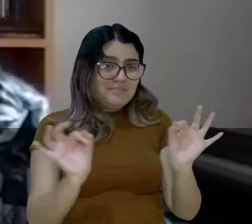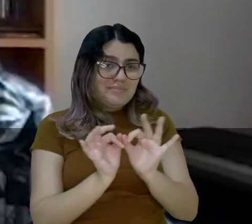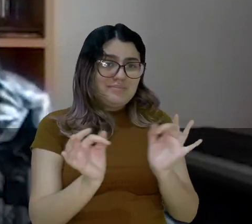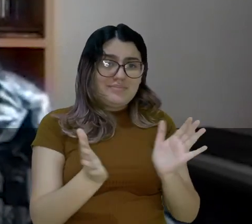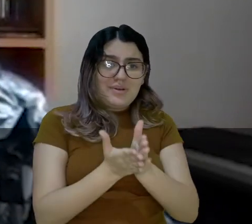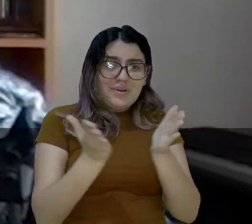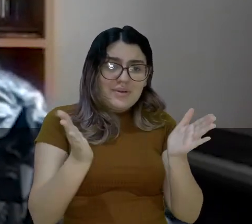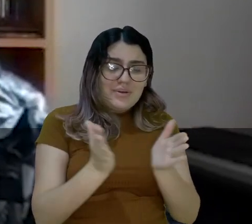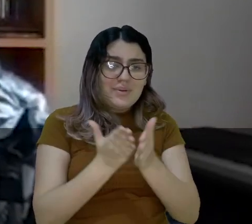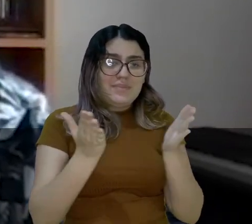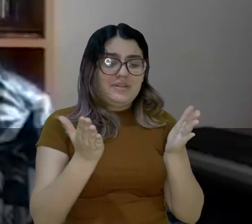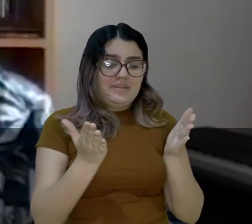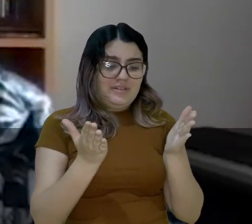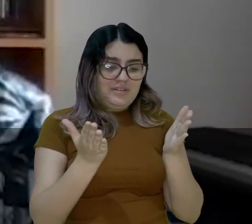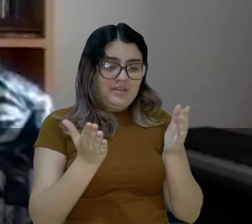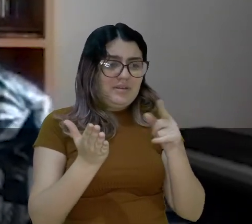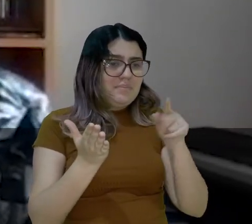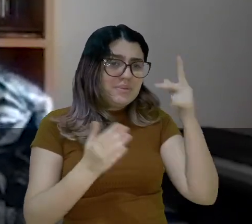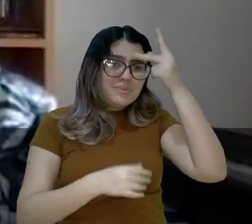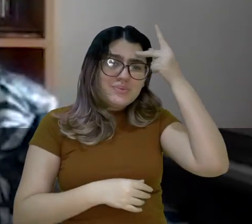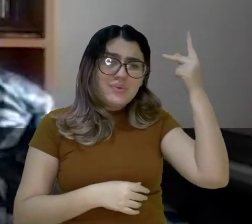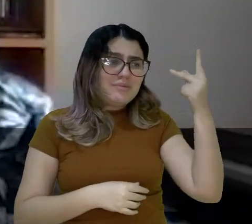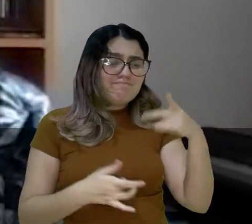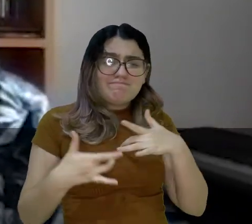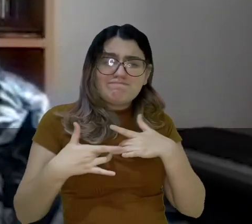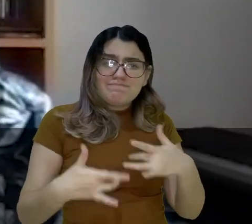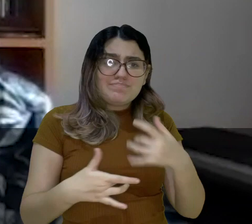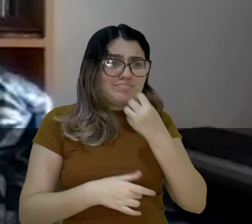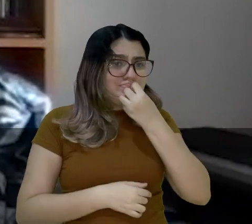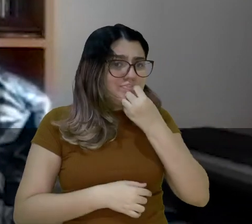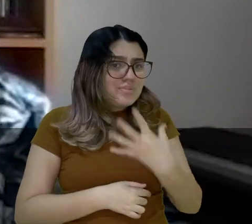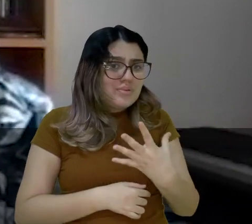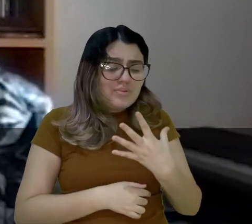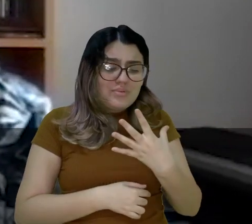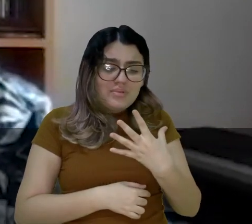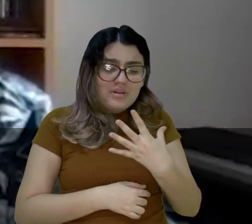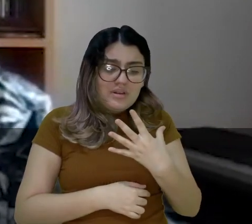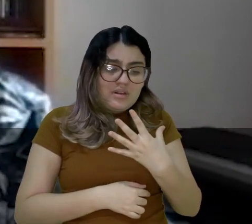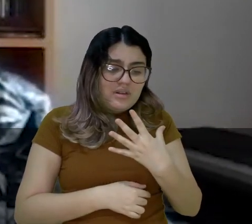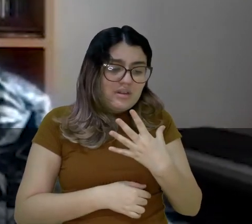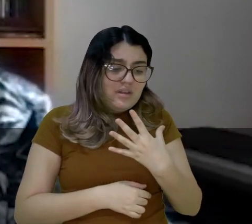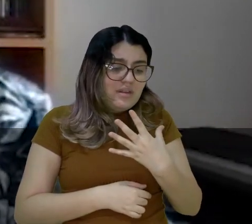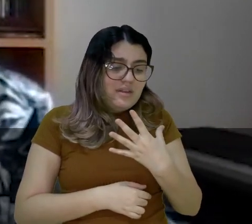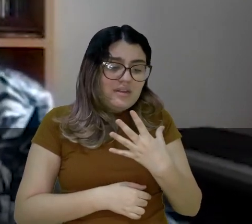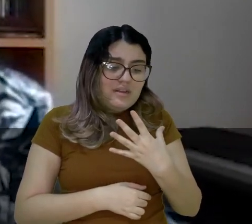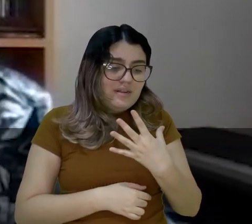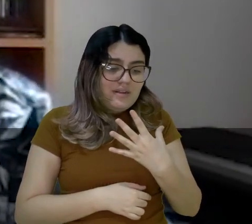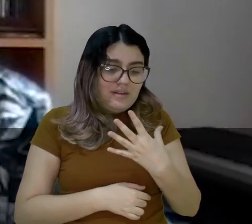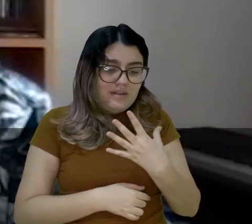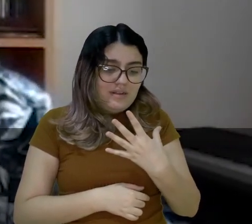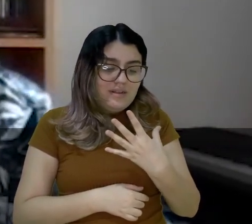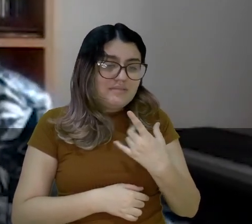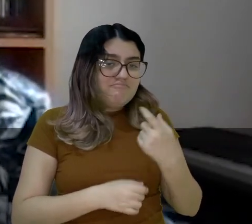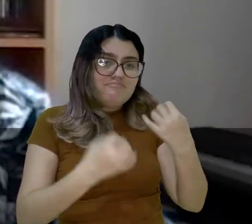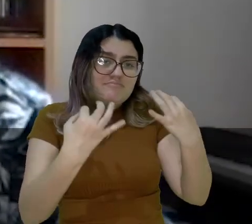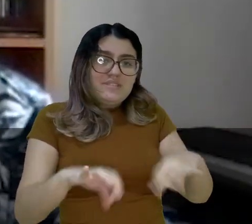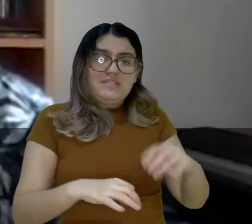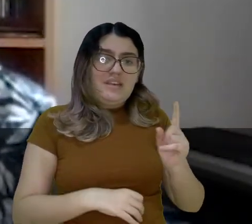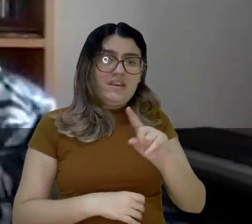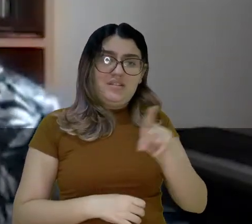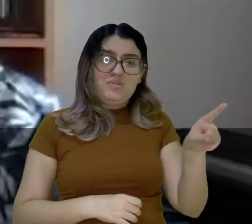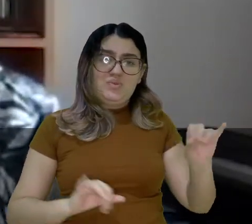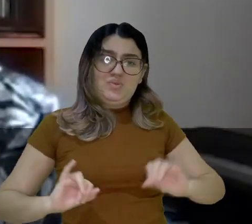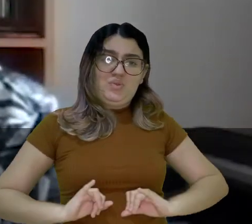infelizmente, são mais humildes, são pessoas muito boas, não é